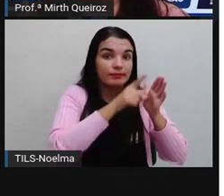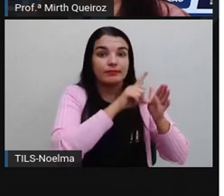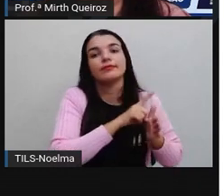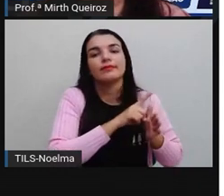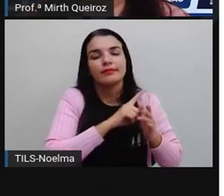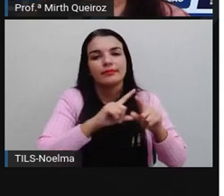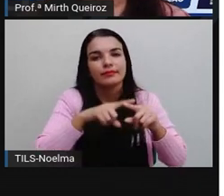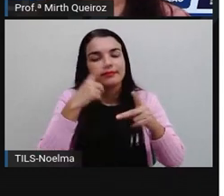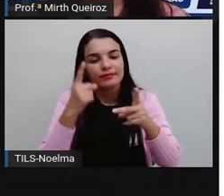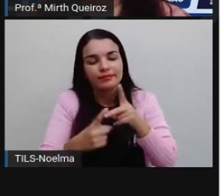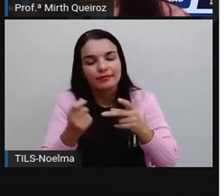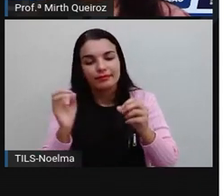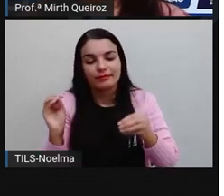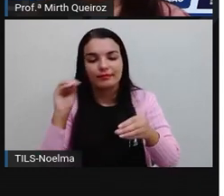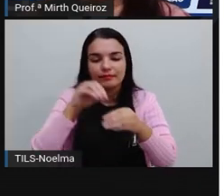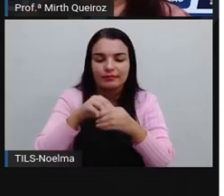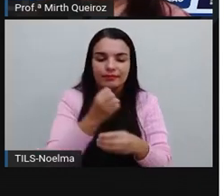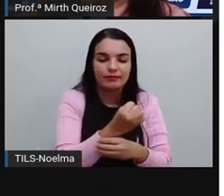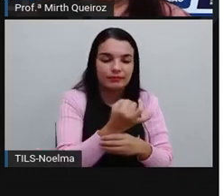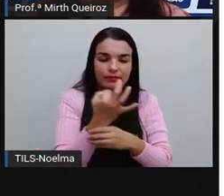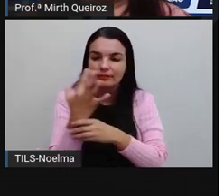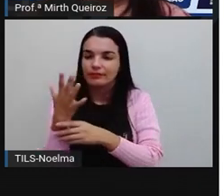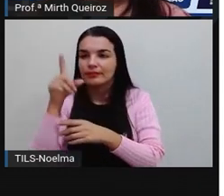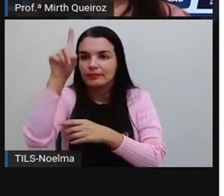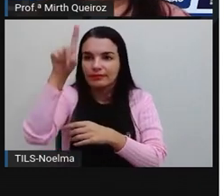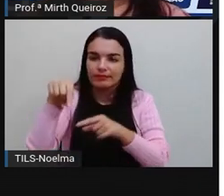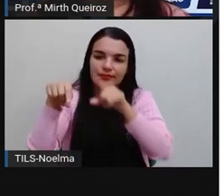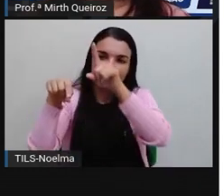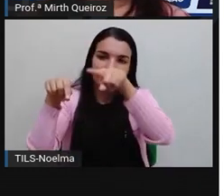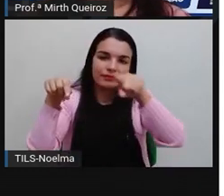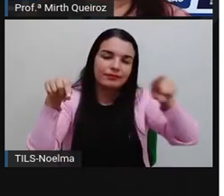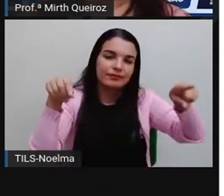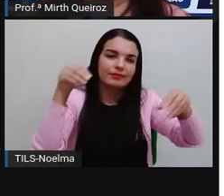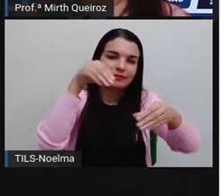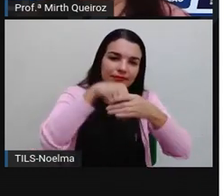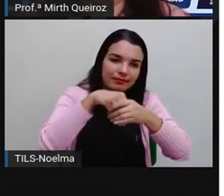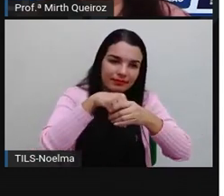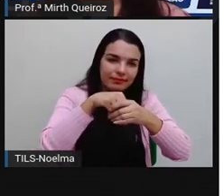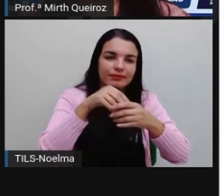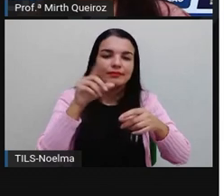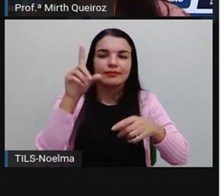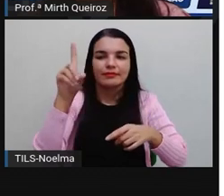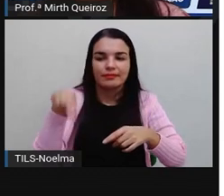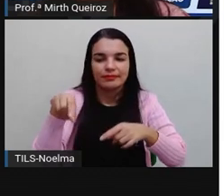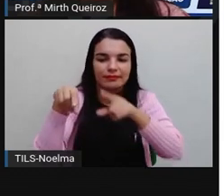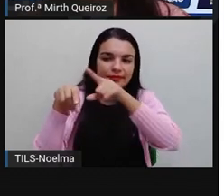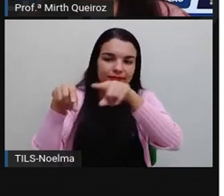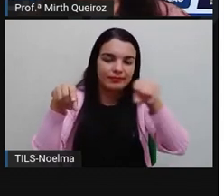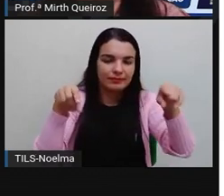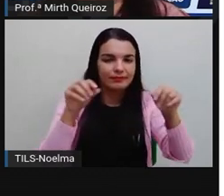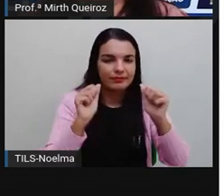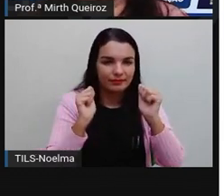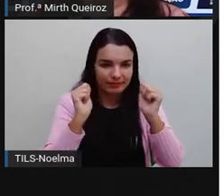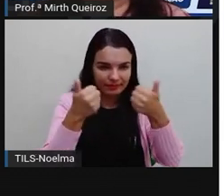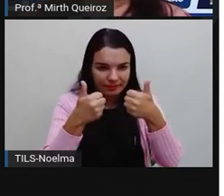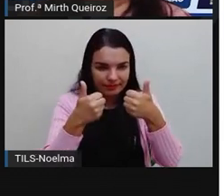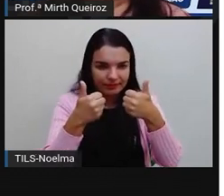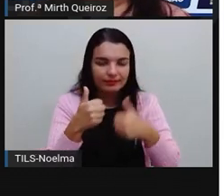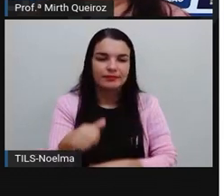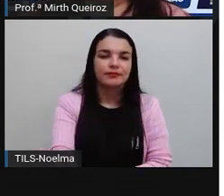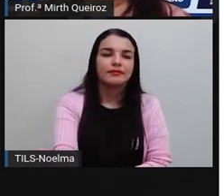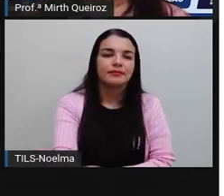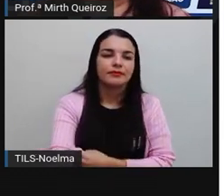sejam quantificados, né? Para que a gente saiba a quantidade aí de cada item pesquisado.